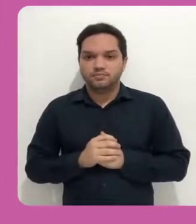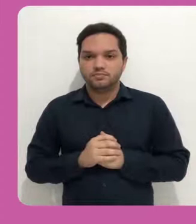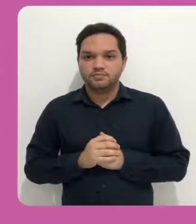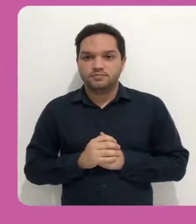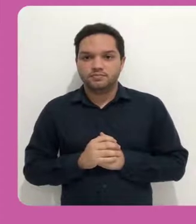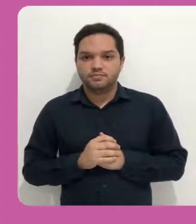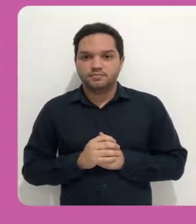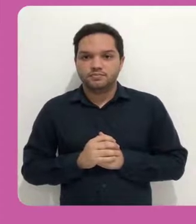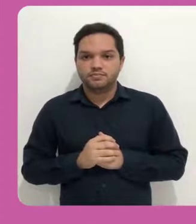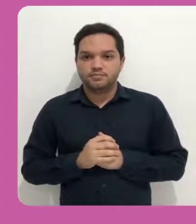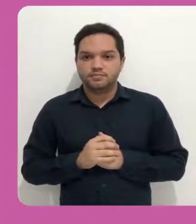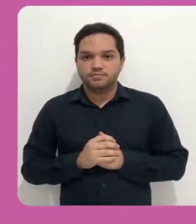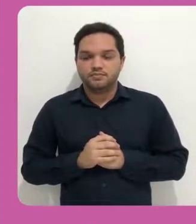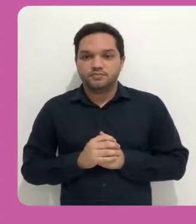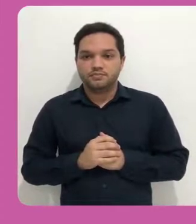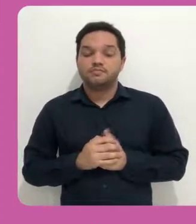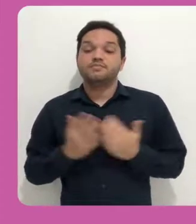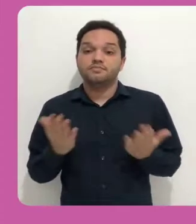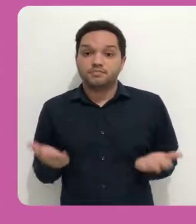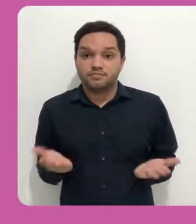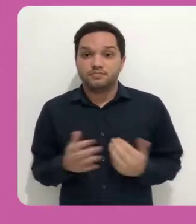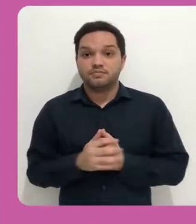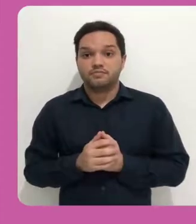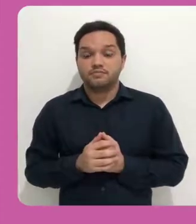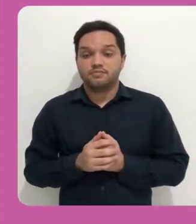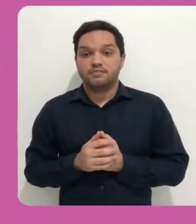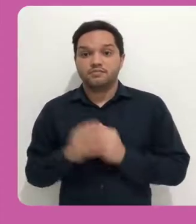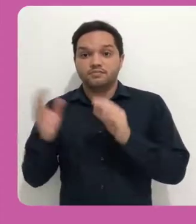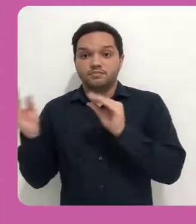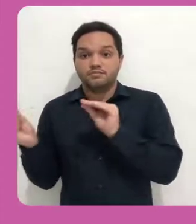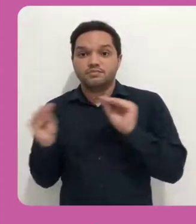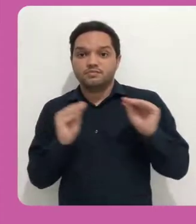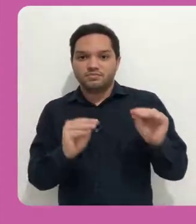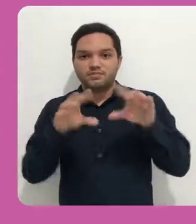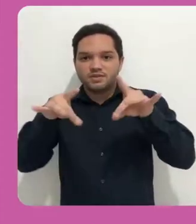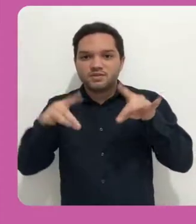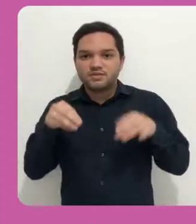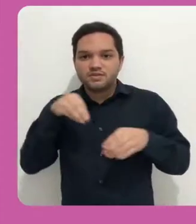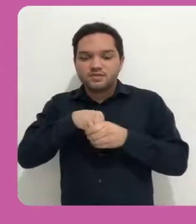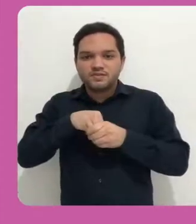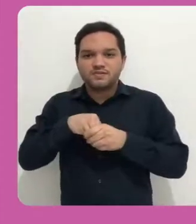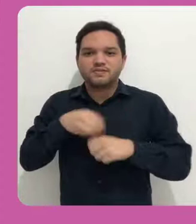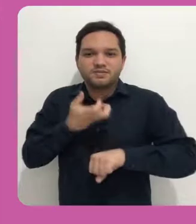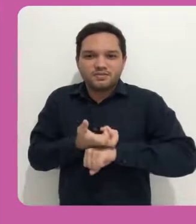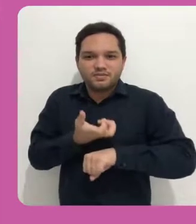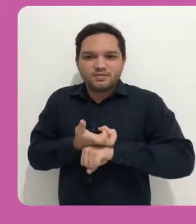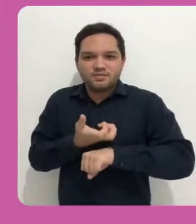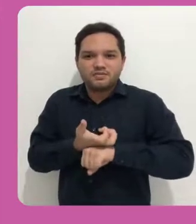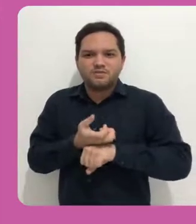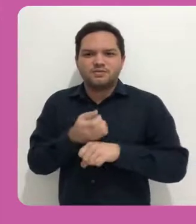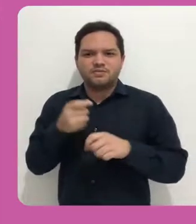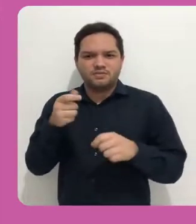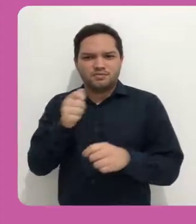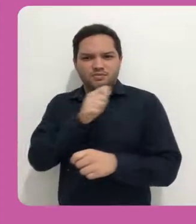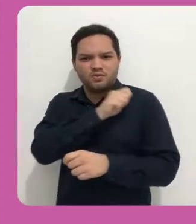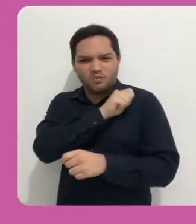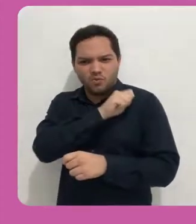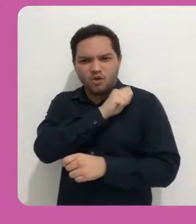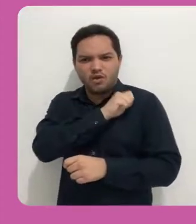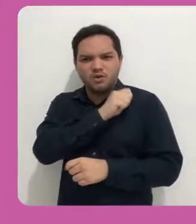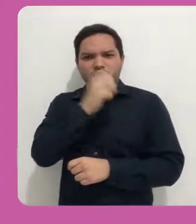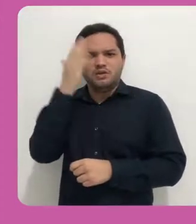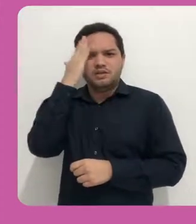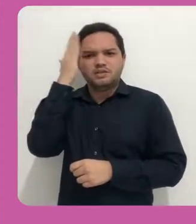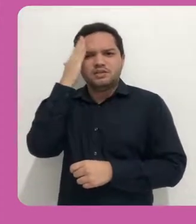Bom, colocar arquivos no curso também não significa que aquele teu aluno sabe qual é a melhor ordem, né? Para